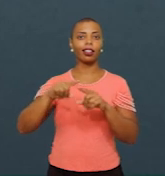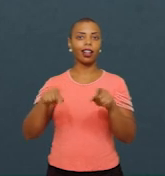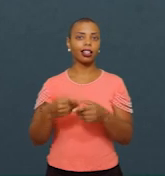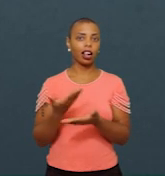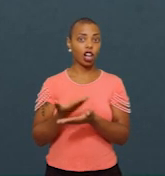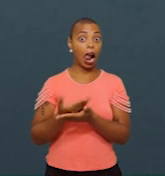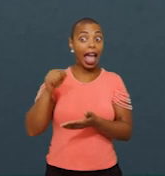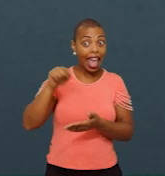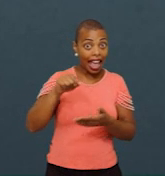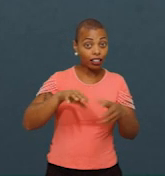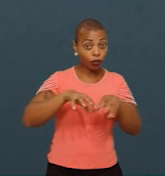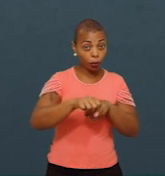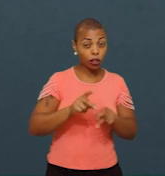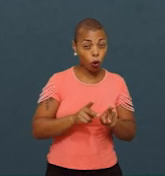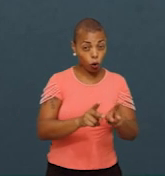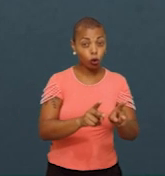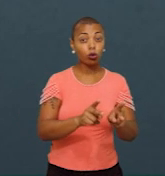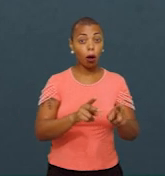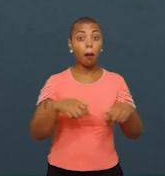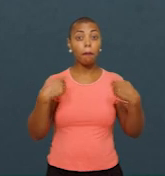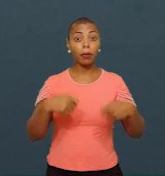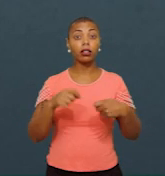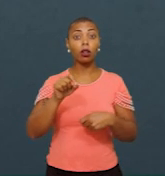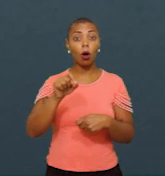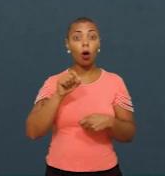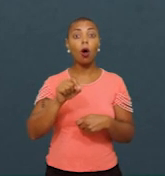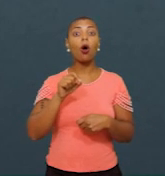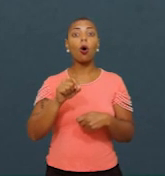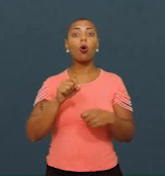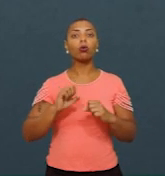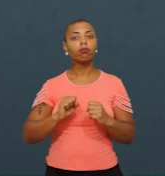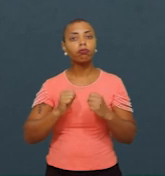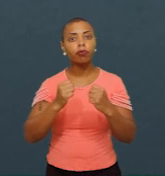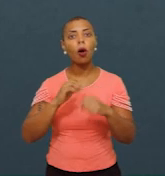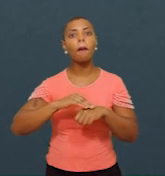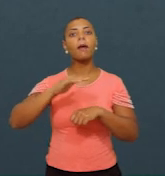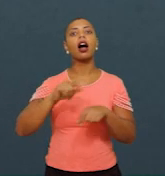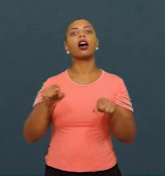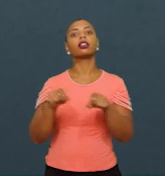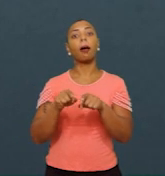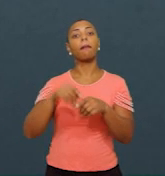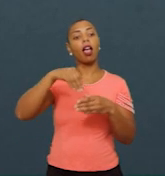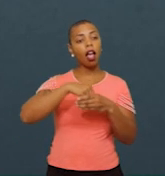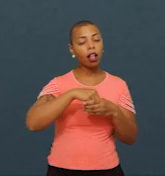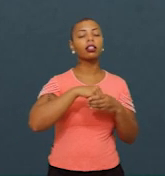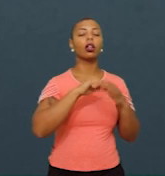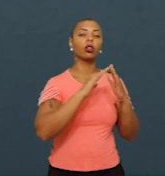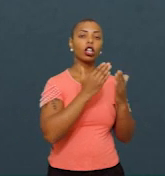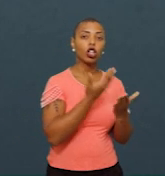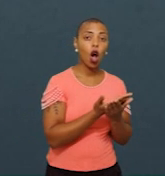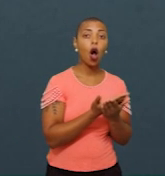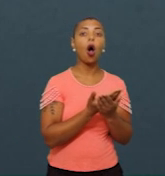continuada, ela requer uma periodicidade maior, de preferência ela acontece na própria escola, durante o